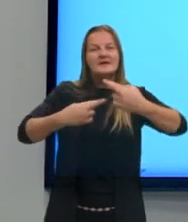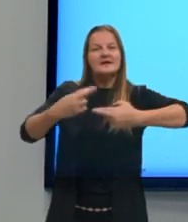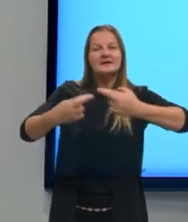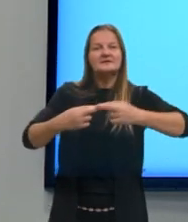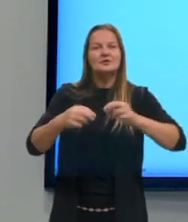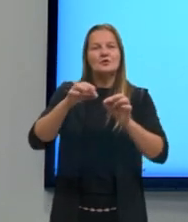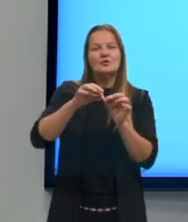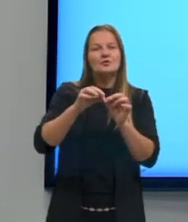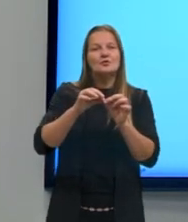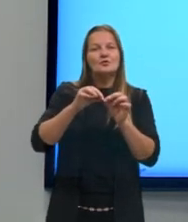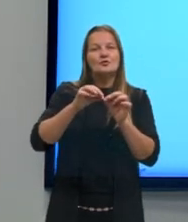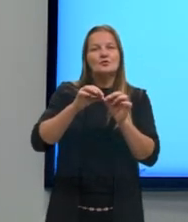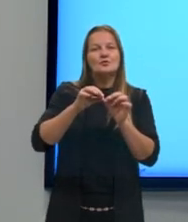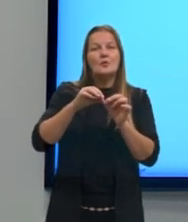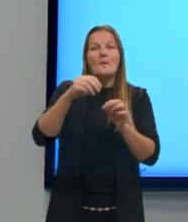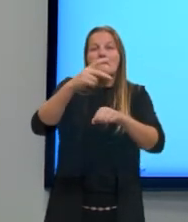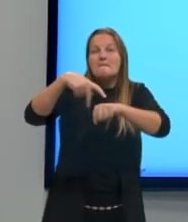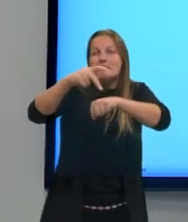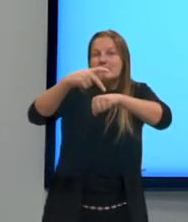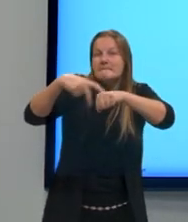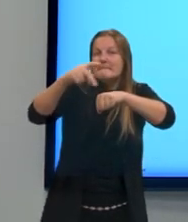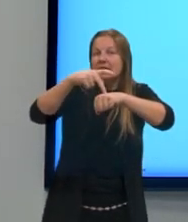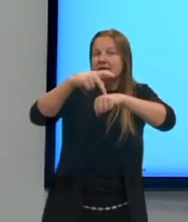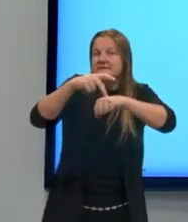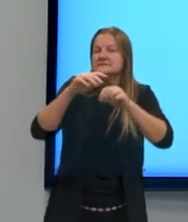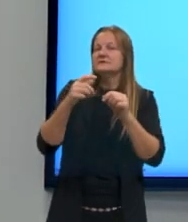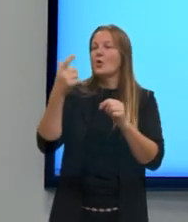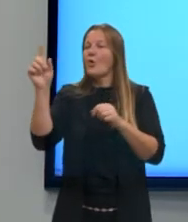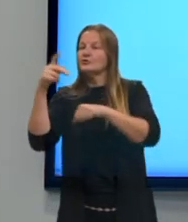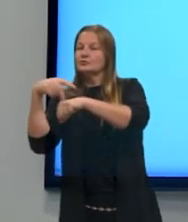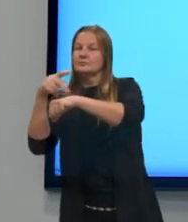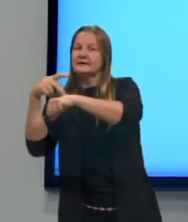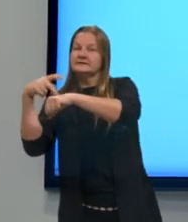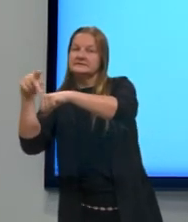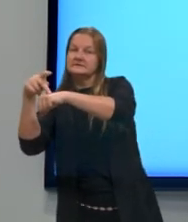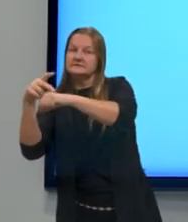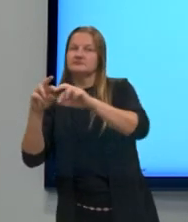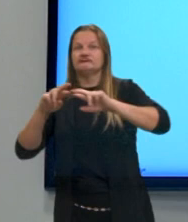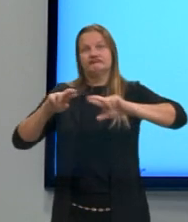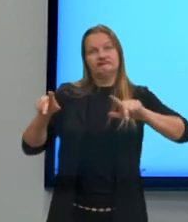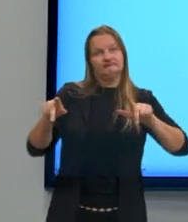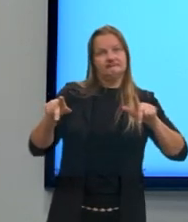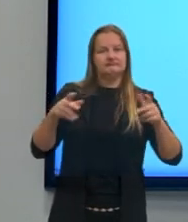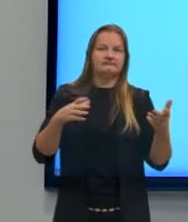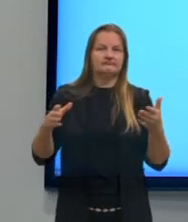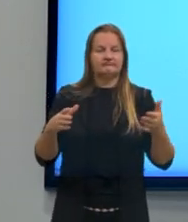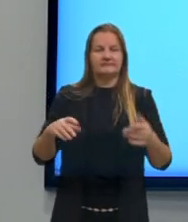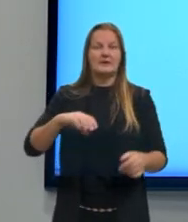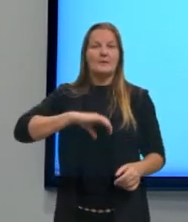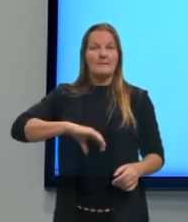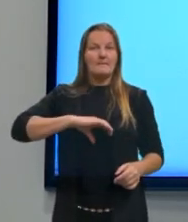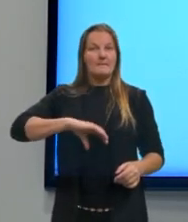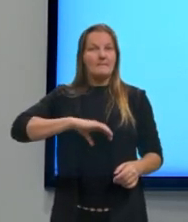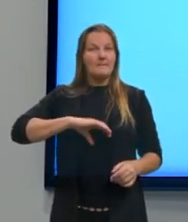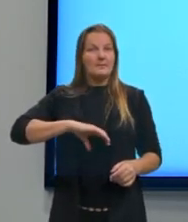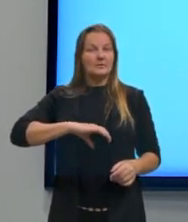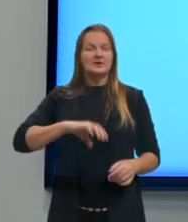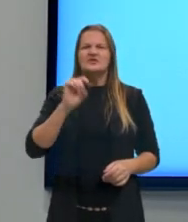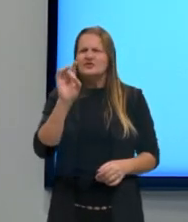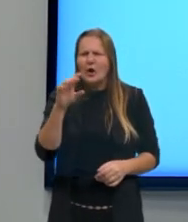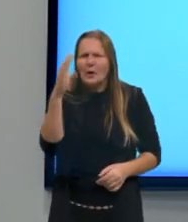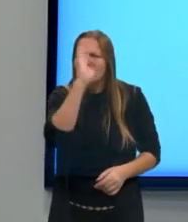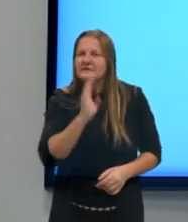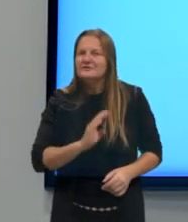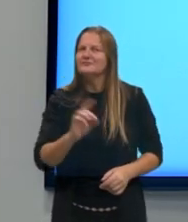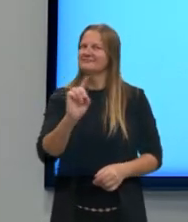distância de países. Por quê? Porque a gente sabe que o português não é falado somente no Brasil.